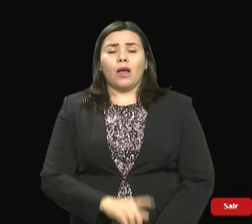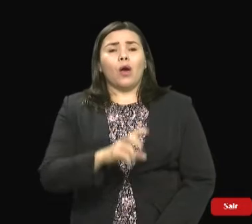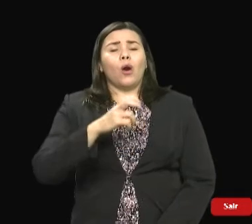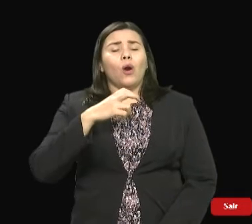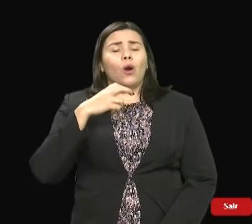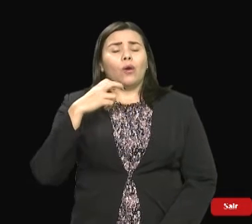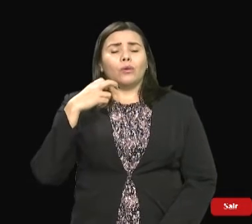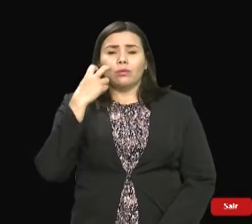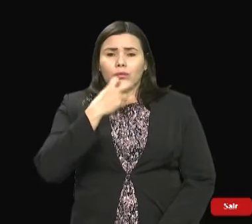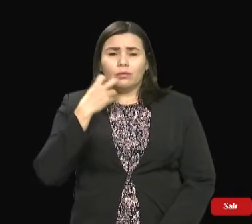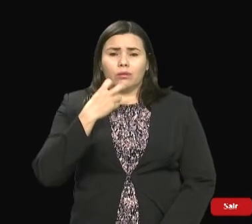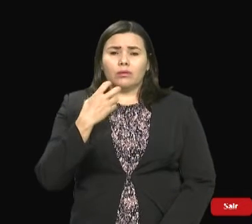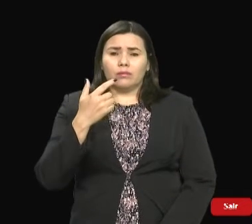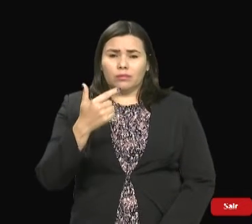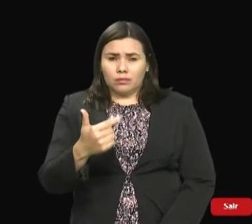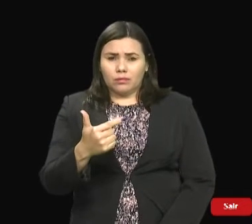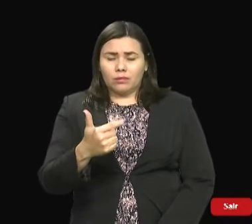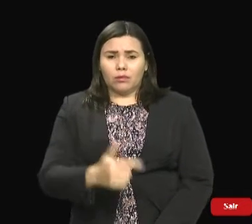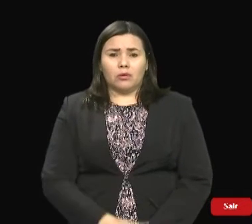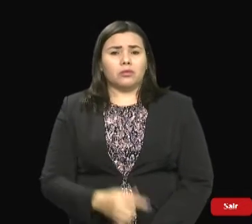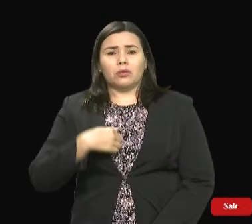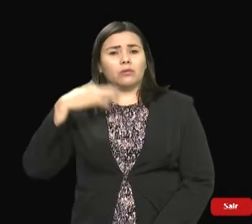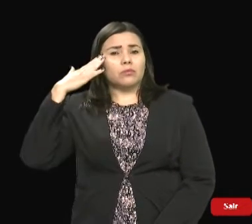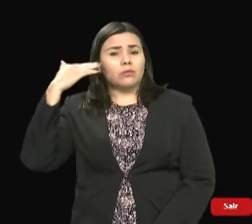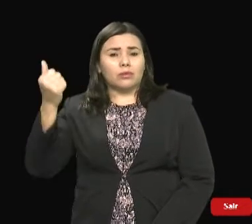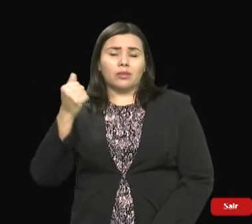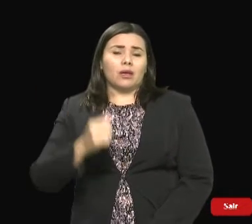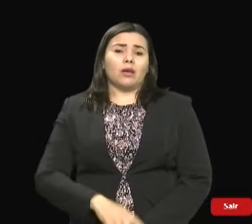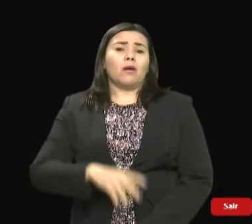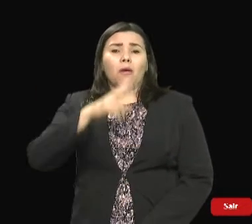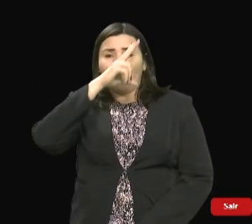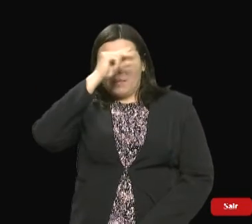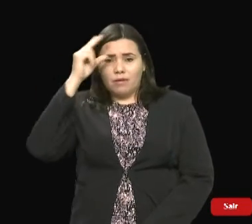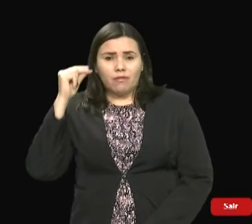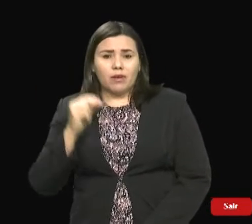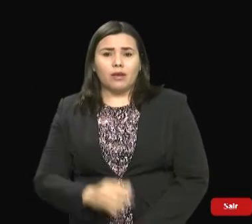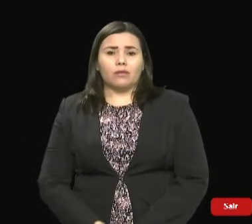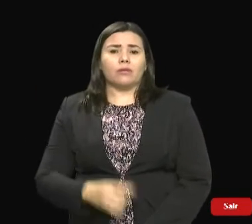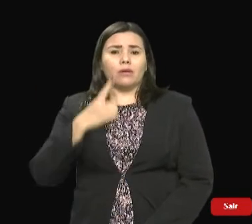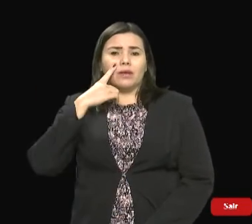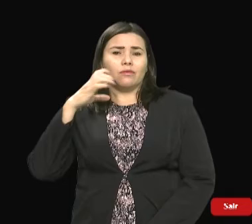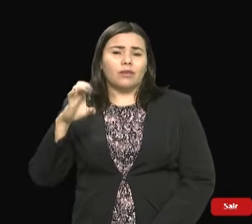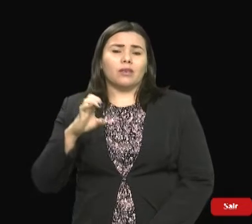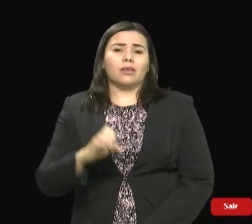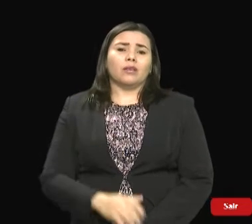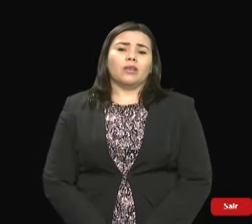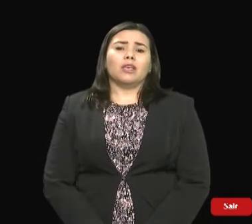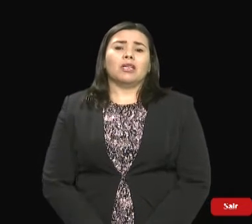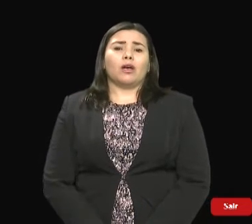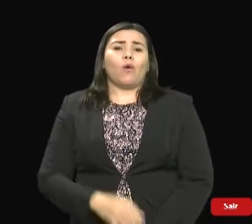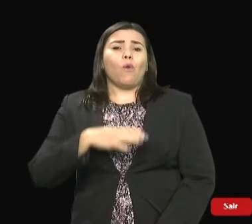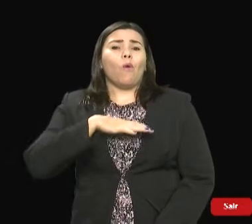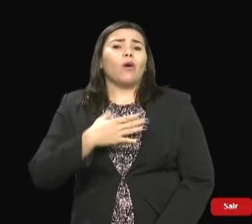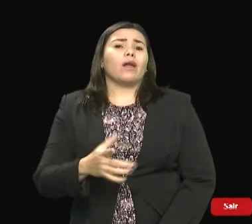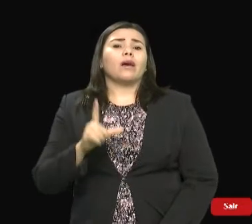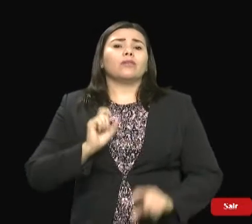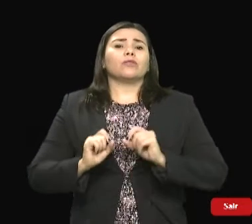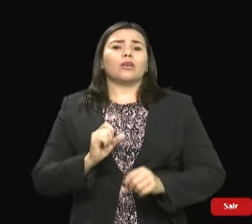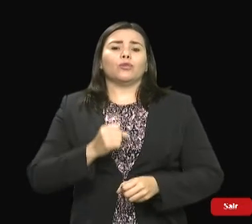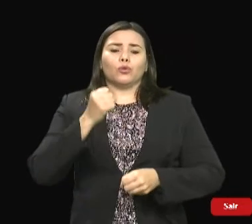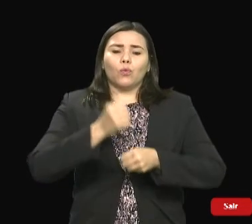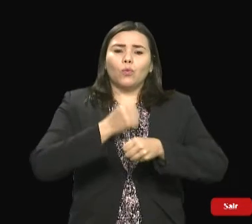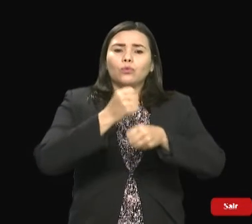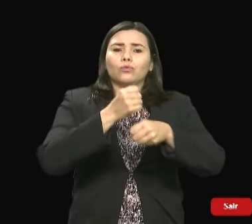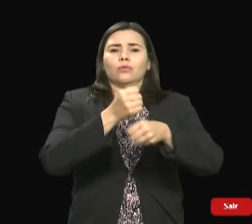quando os prefeitos, e aí inclui o Edvaldo Orlando, o Eduardo Braide, vão ter coragem de construir um novo